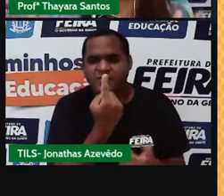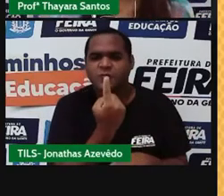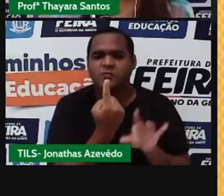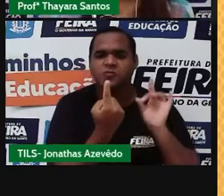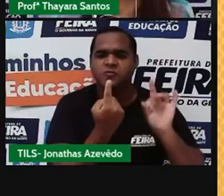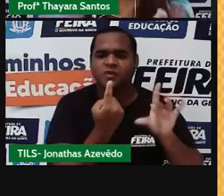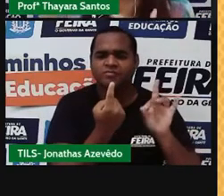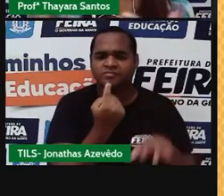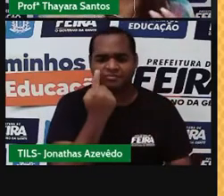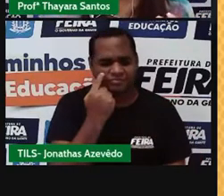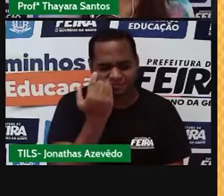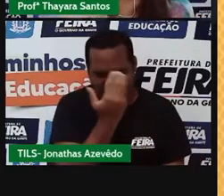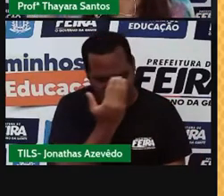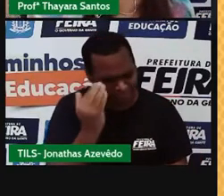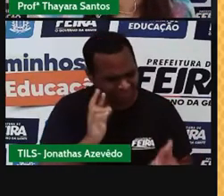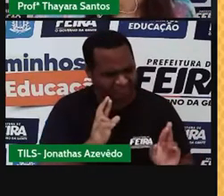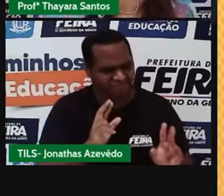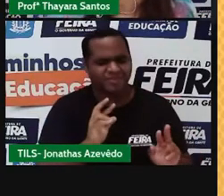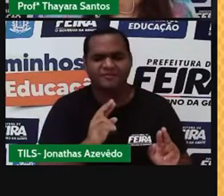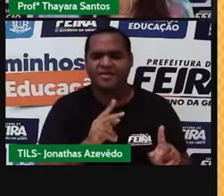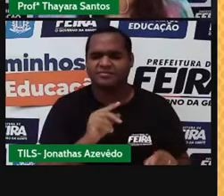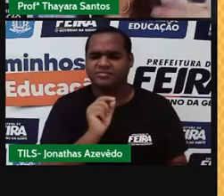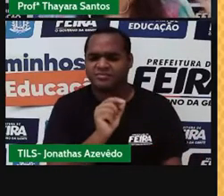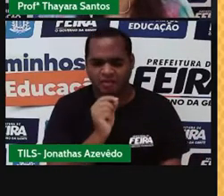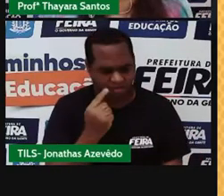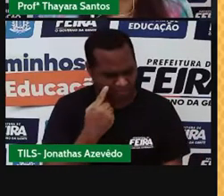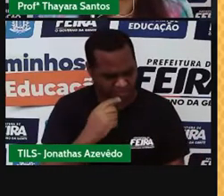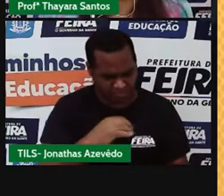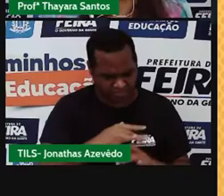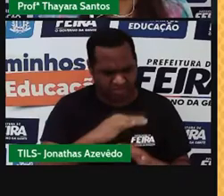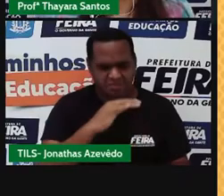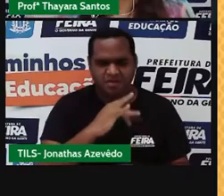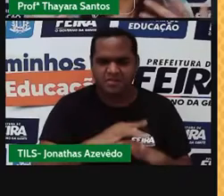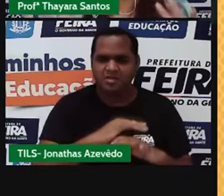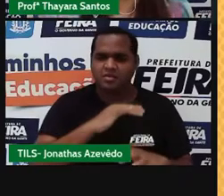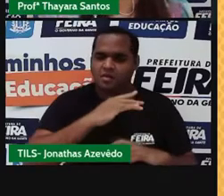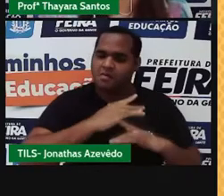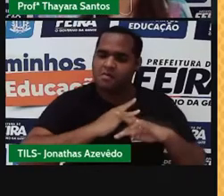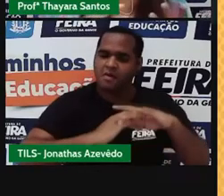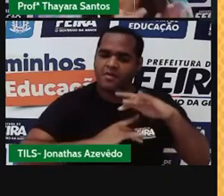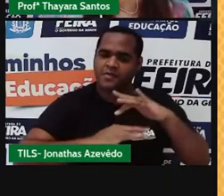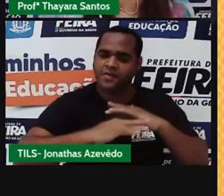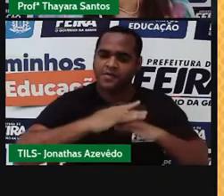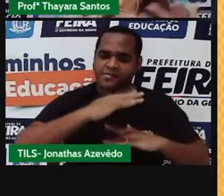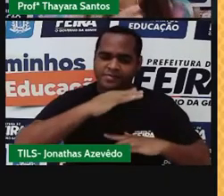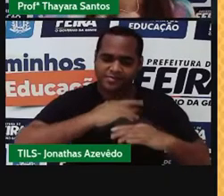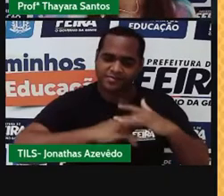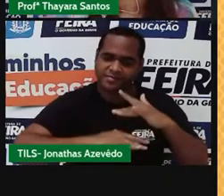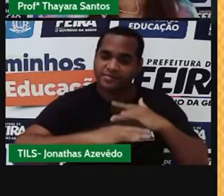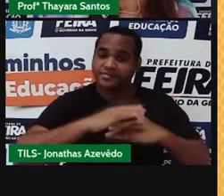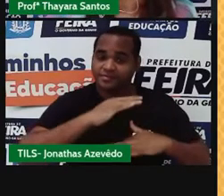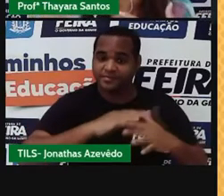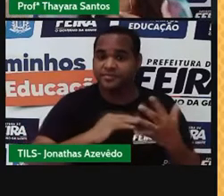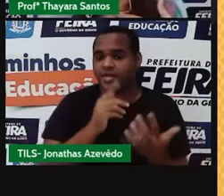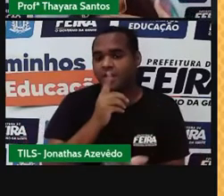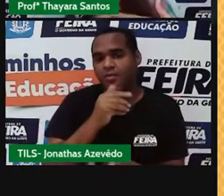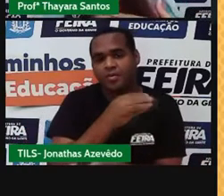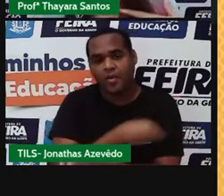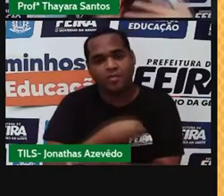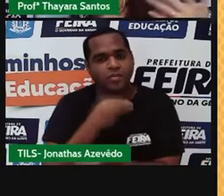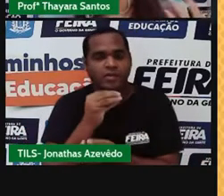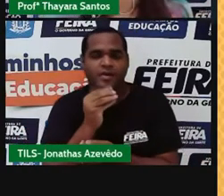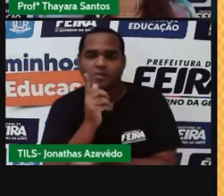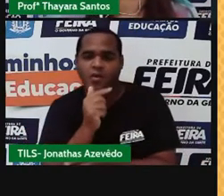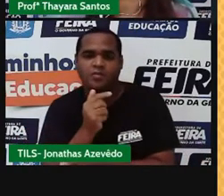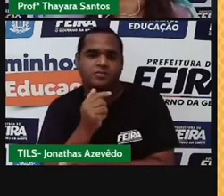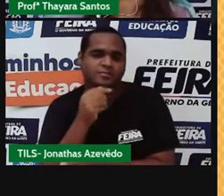coisa única, não vê diferença, não sabe onde está uma substância e onde está a outra. Como é o caso quando a gente mistura a água e o álcool, a água e o